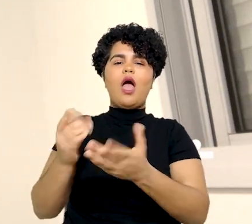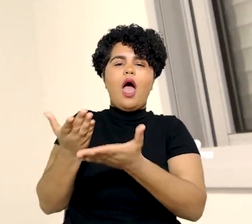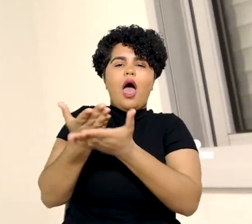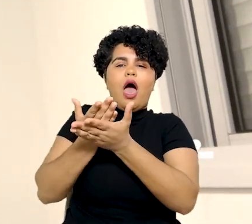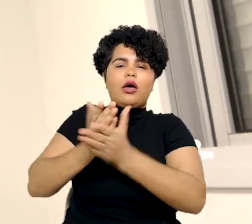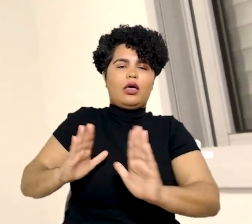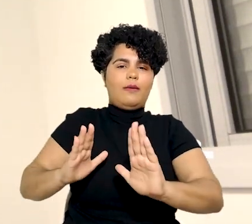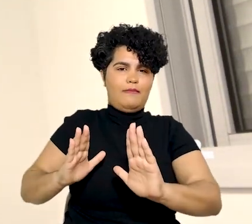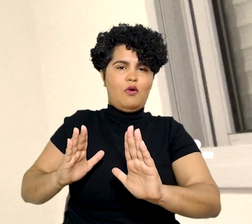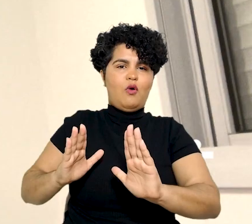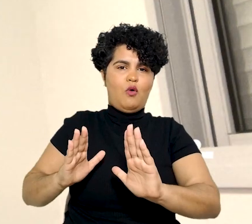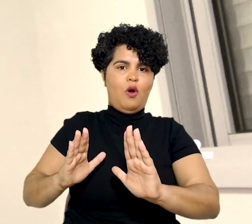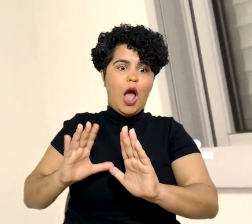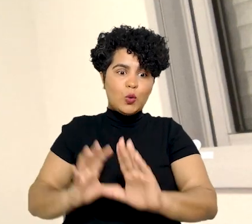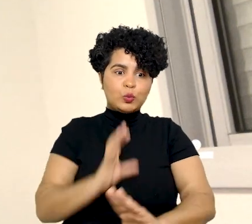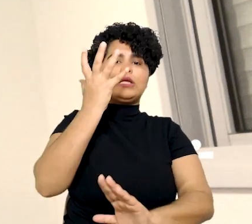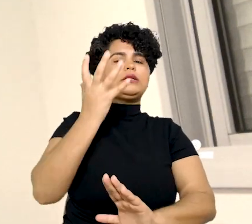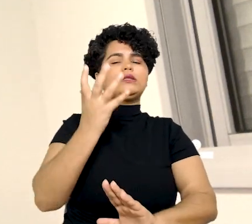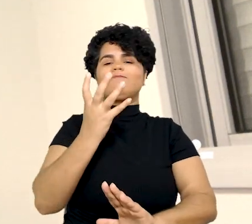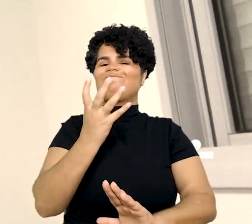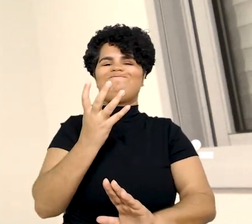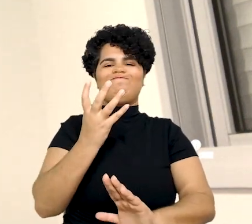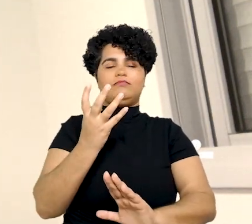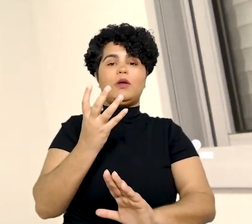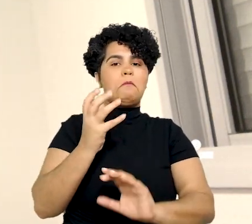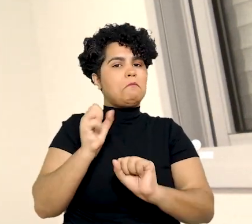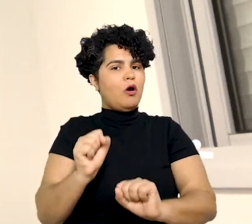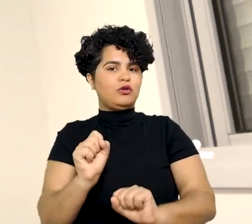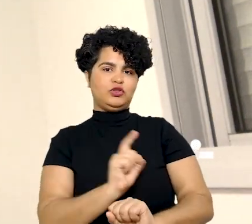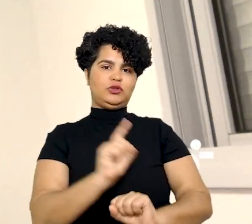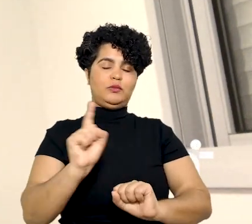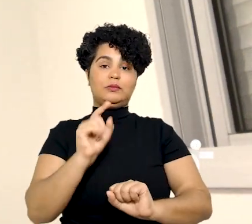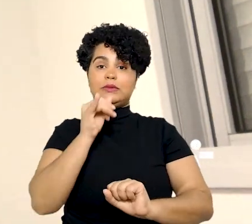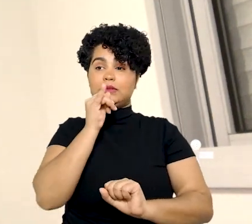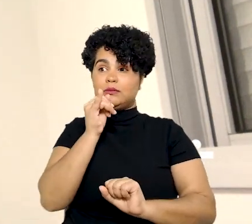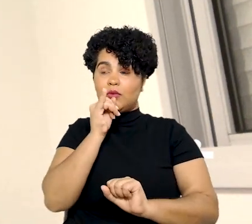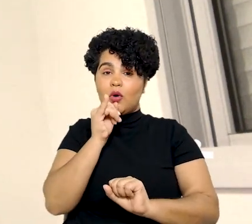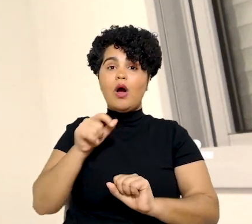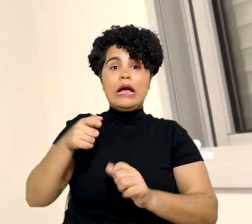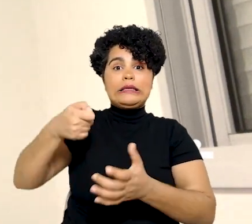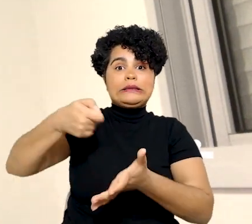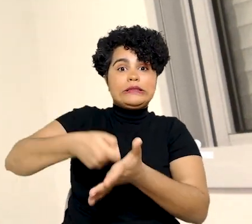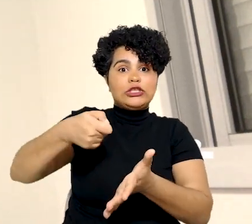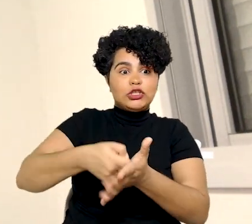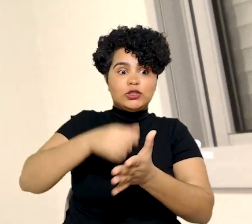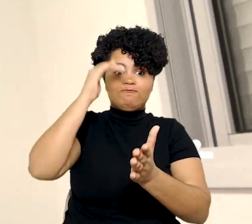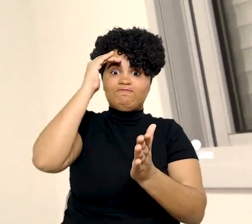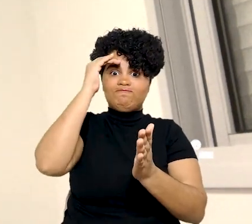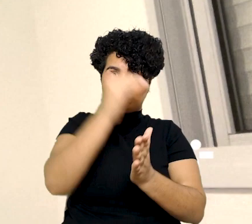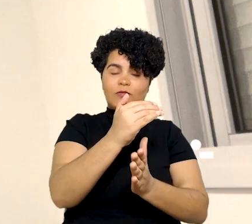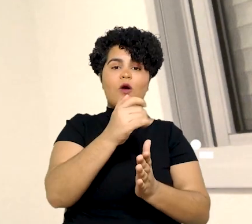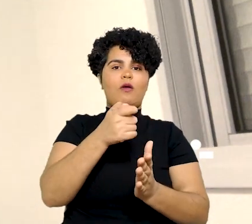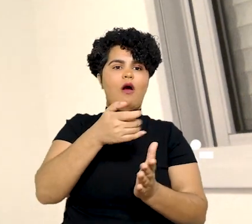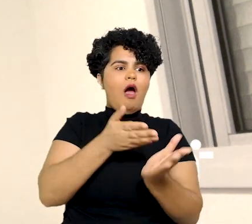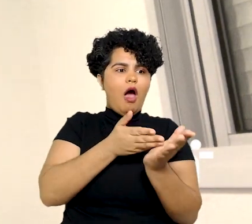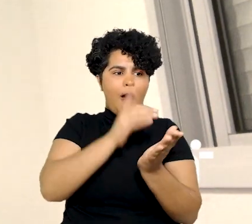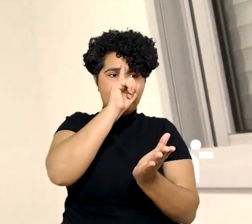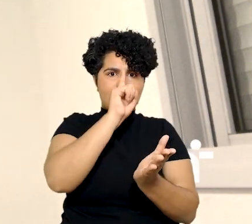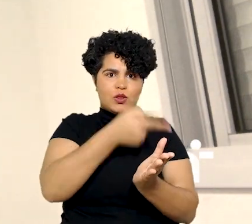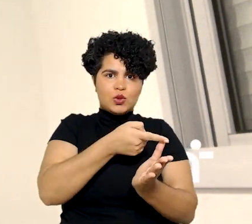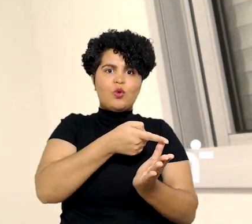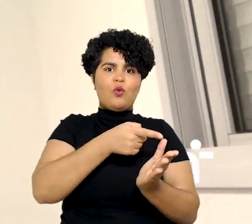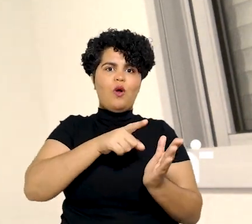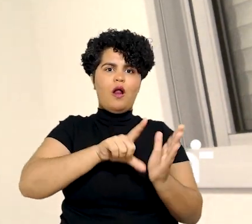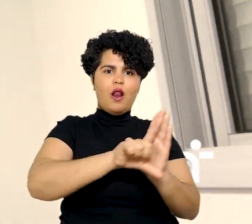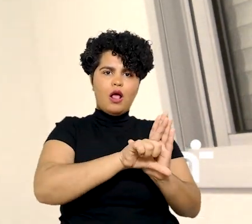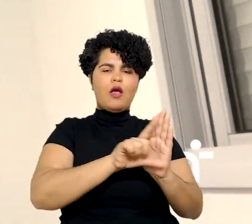definir a prescrição intercorrente como a extinção de uma pretensão executiva. Ou seja, a extinção de uma pretensão